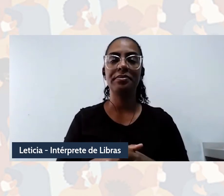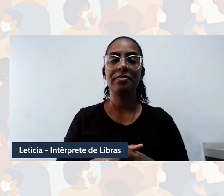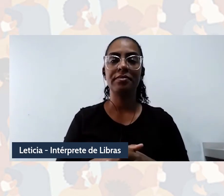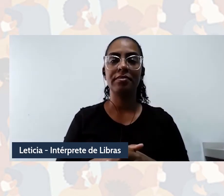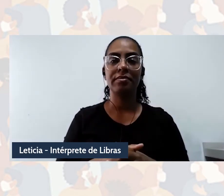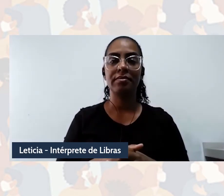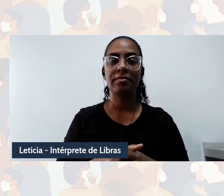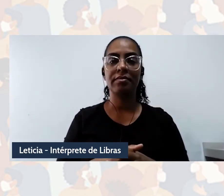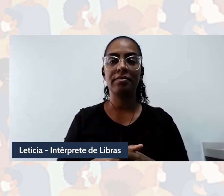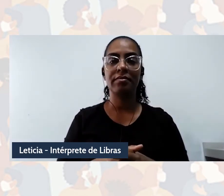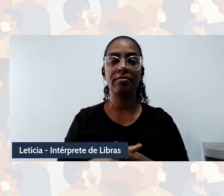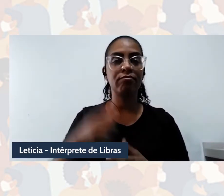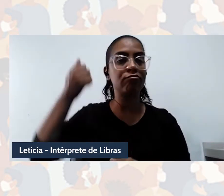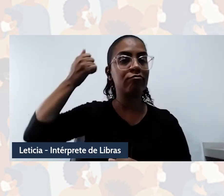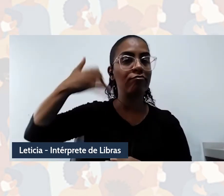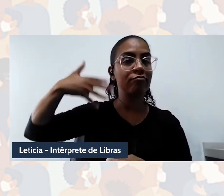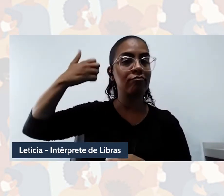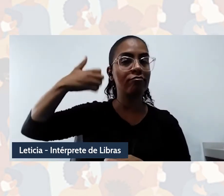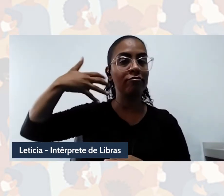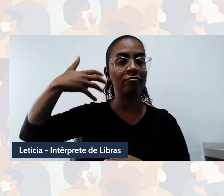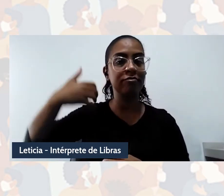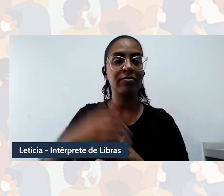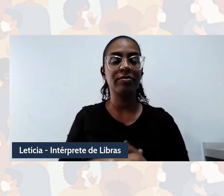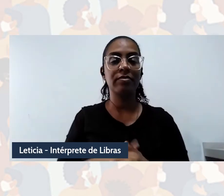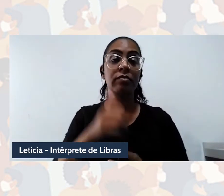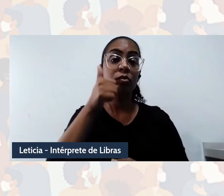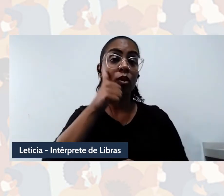fazer minha descrição. eu sou uma mulher